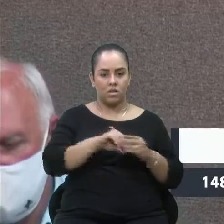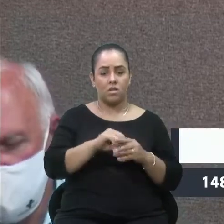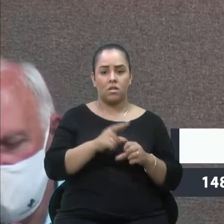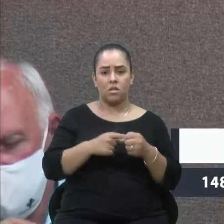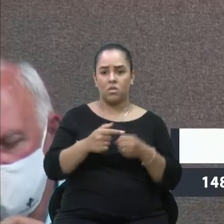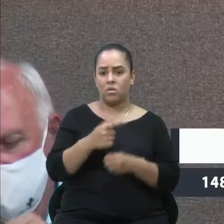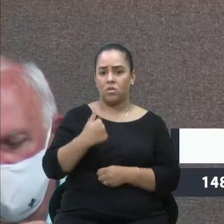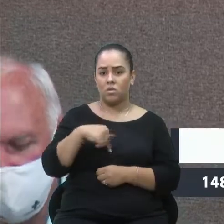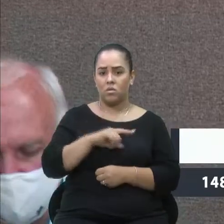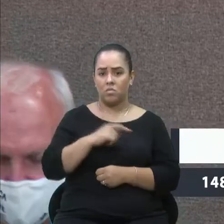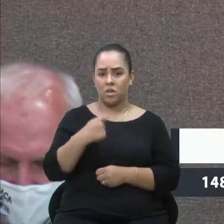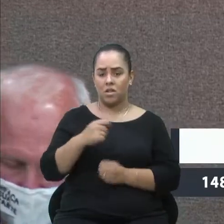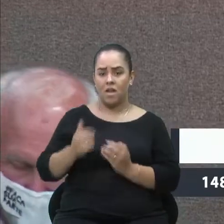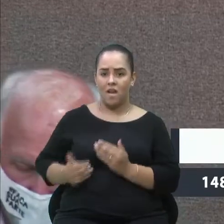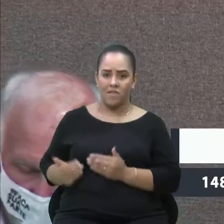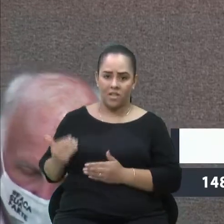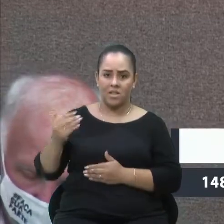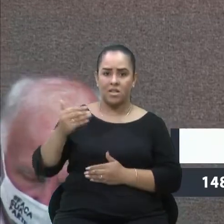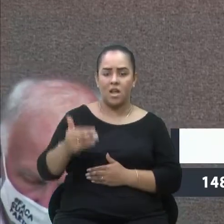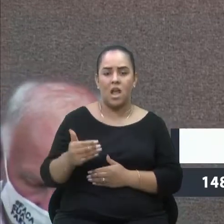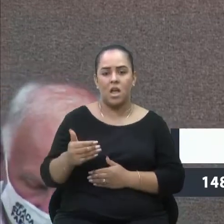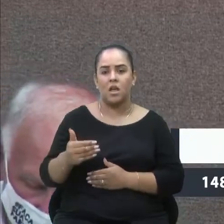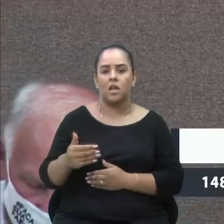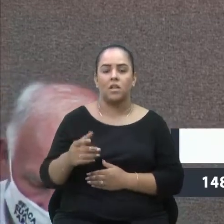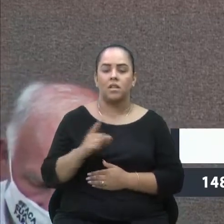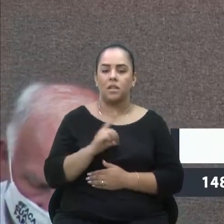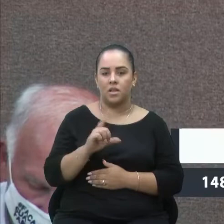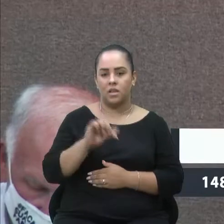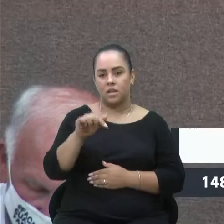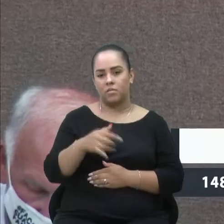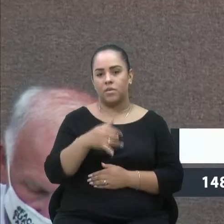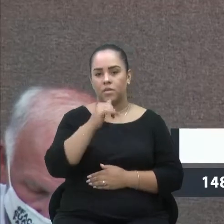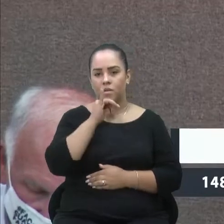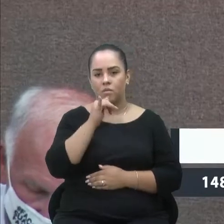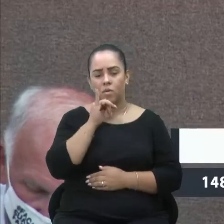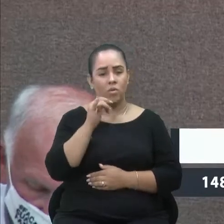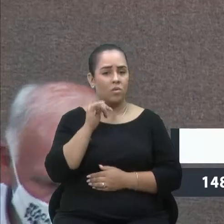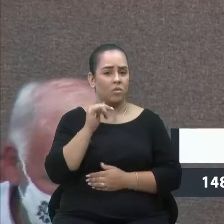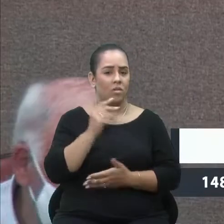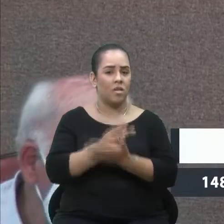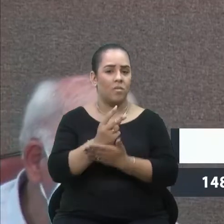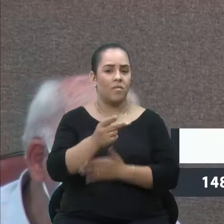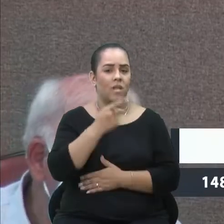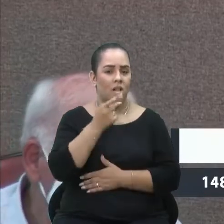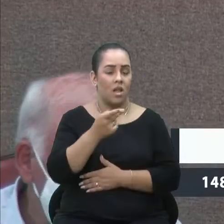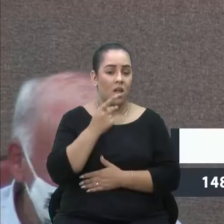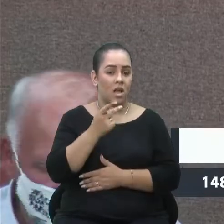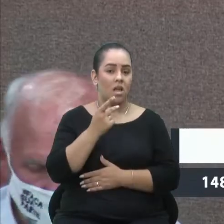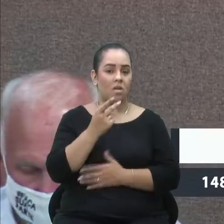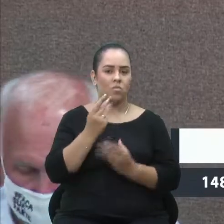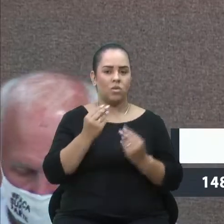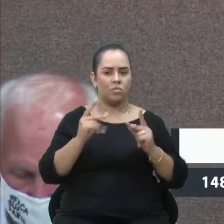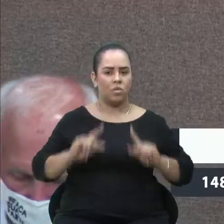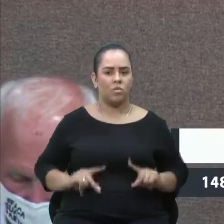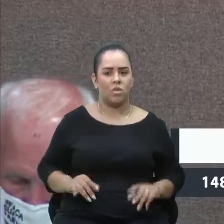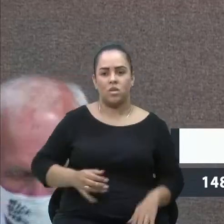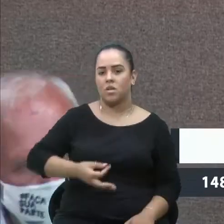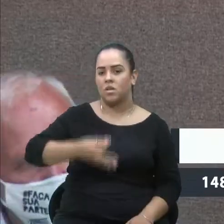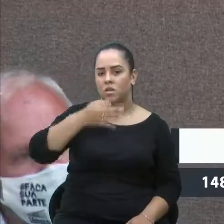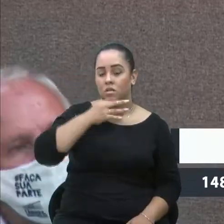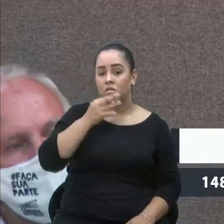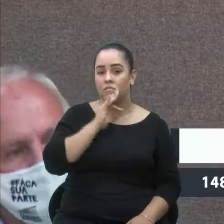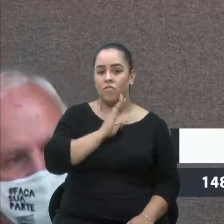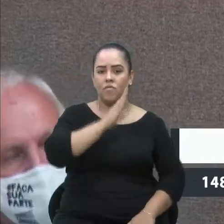Xuxa. Nós temos aqui aquele exemplo que eu sempre citei, que muitos caxienses vão às cidades ao